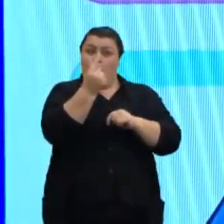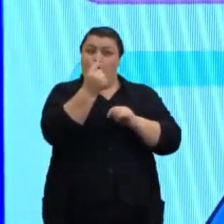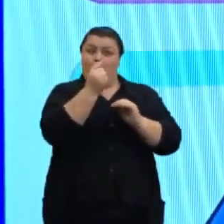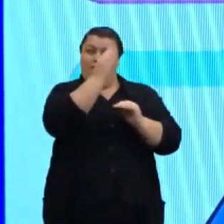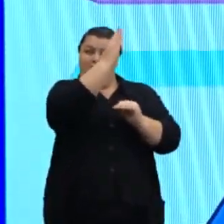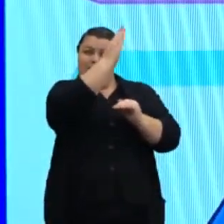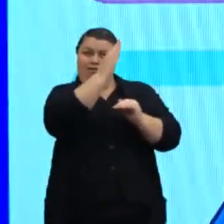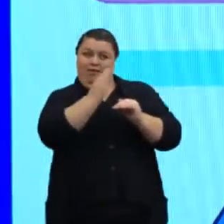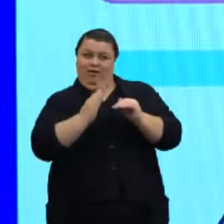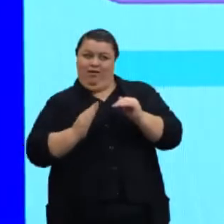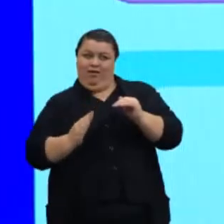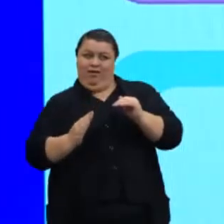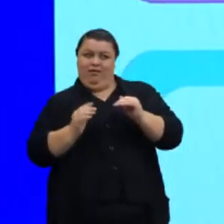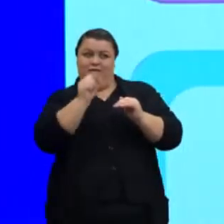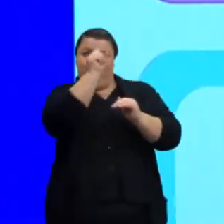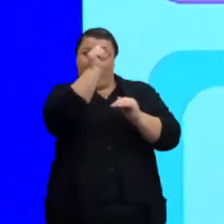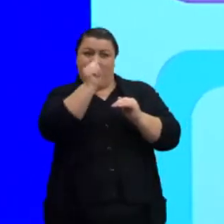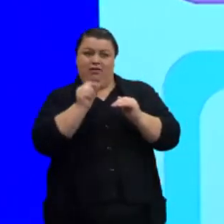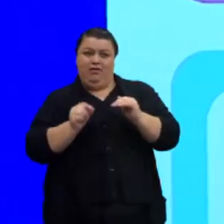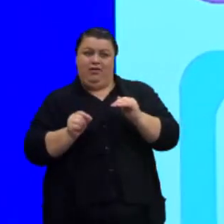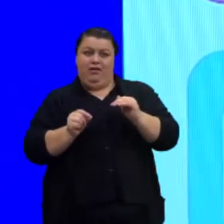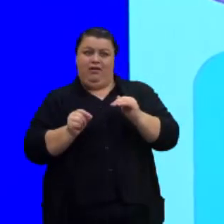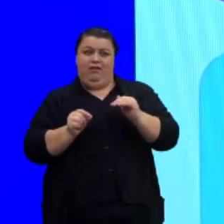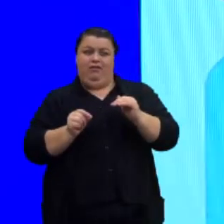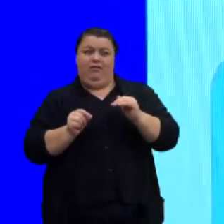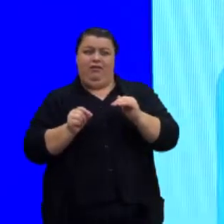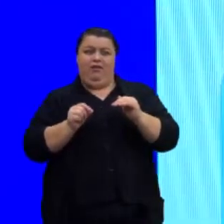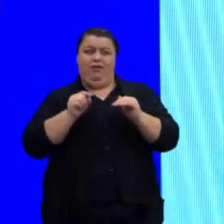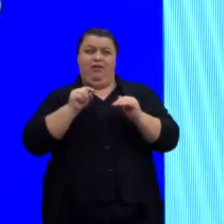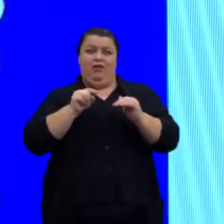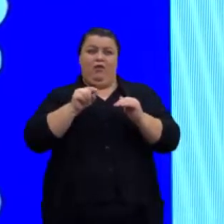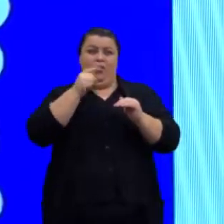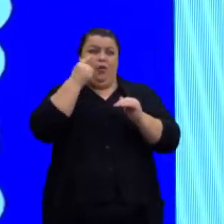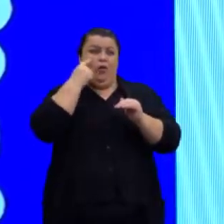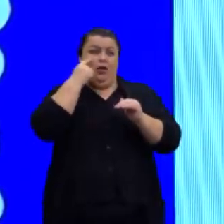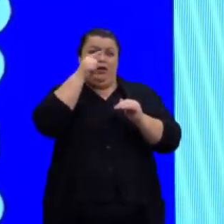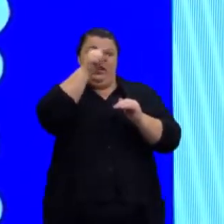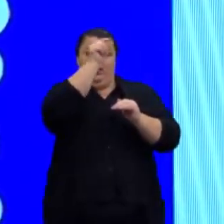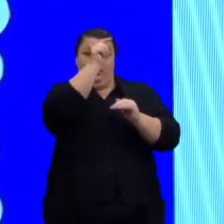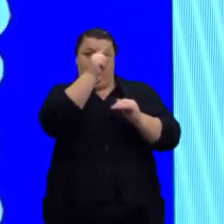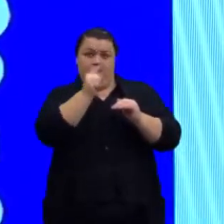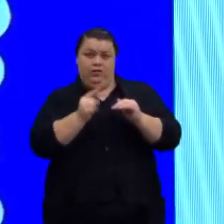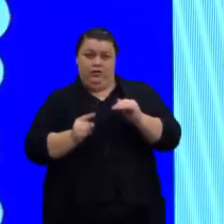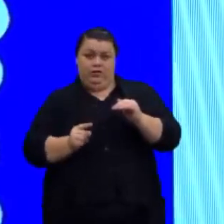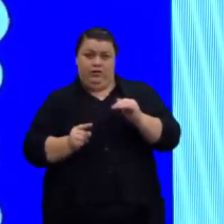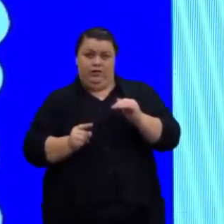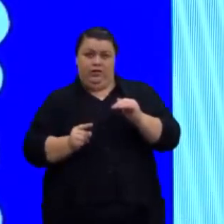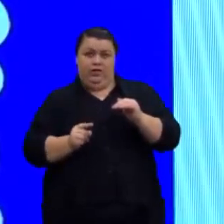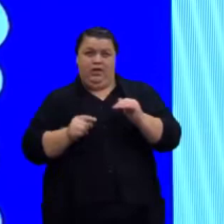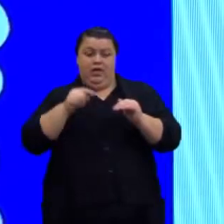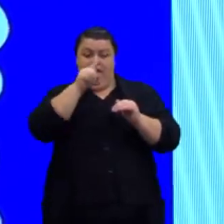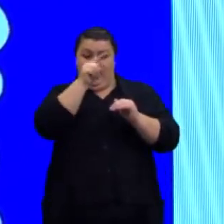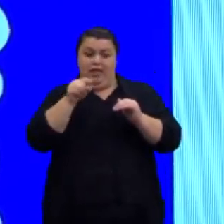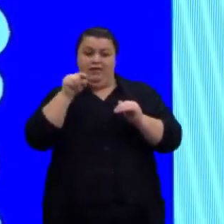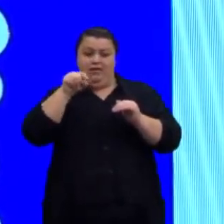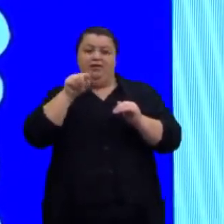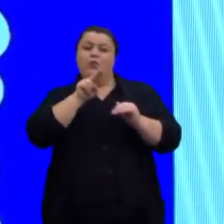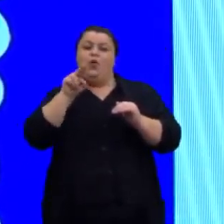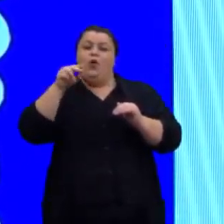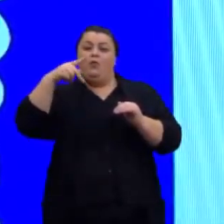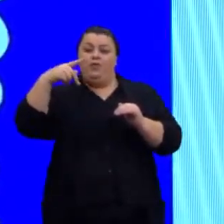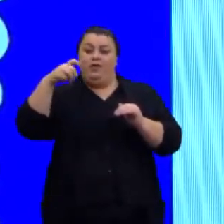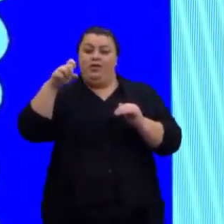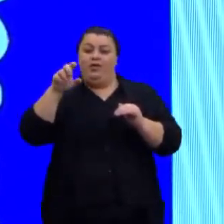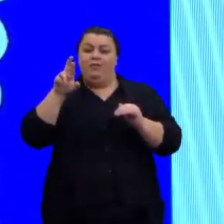paralela a alguma delas é perpendicular à outra. Aqui tem uma reta que é perpendicular à outra, ou